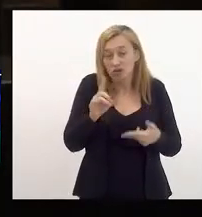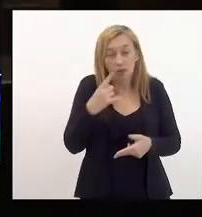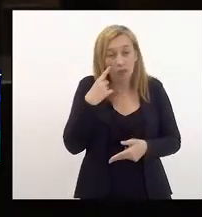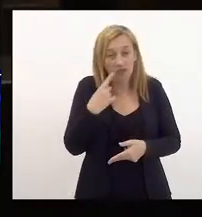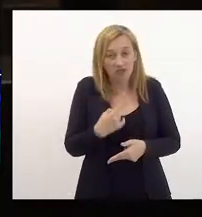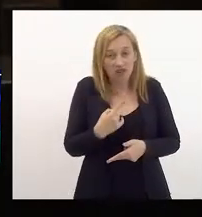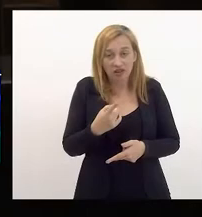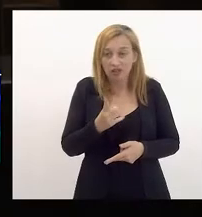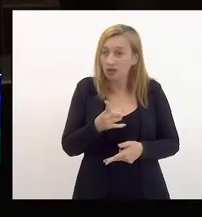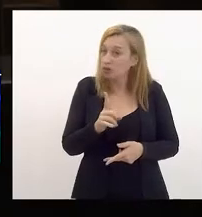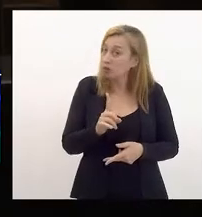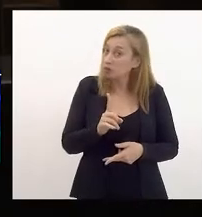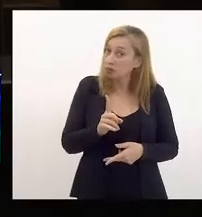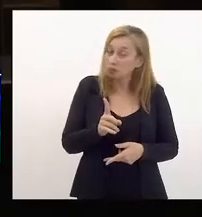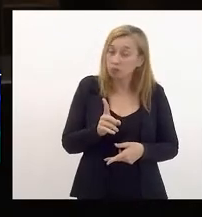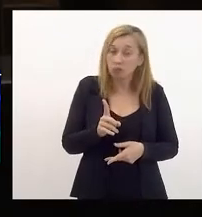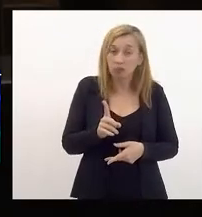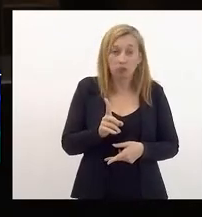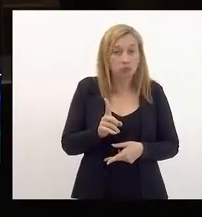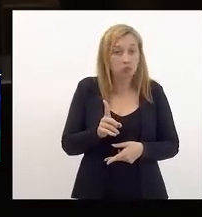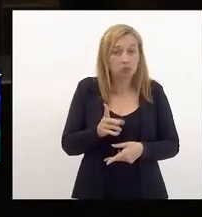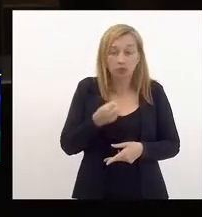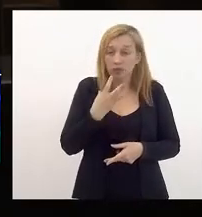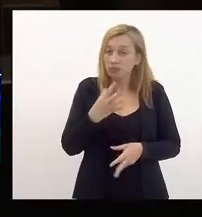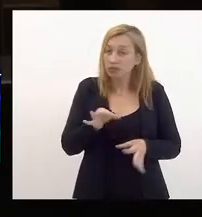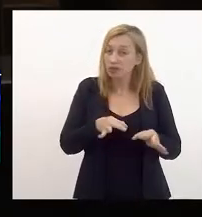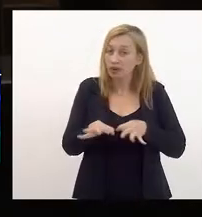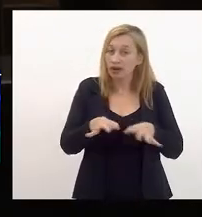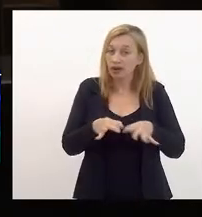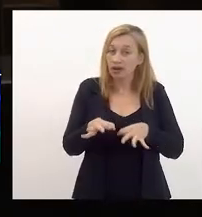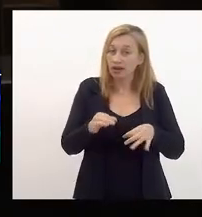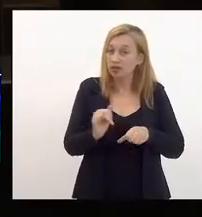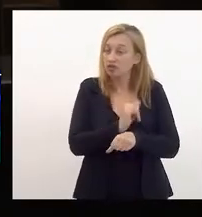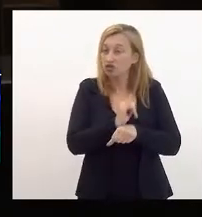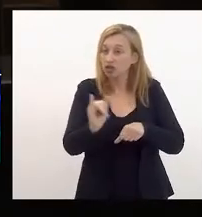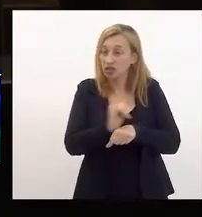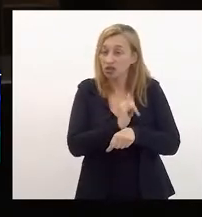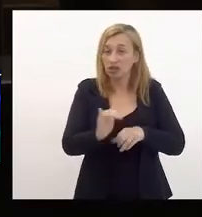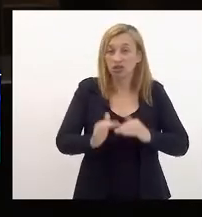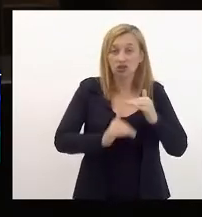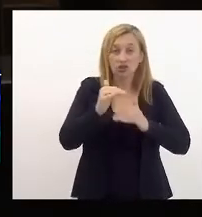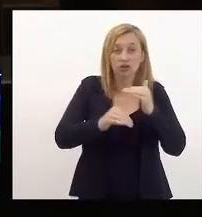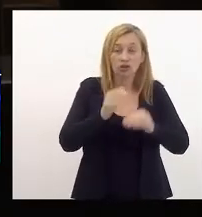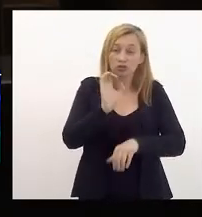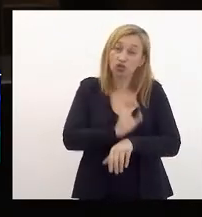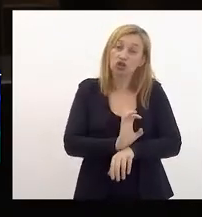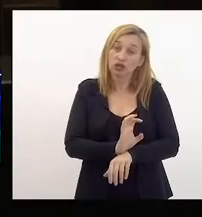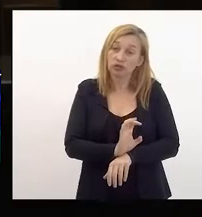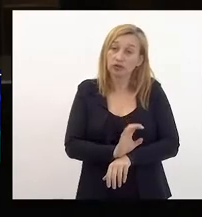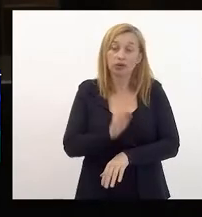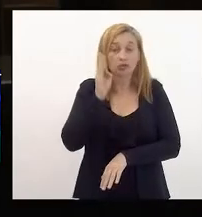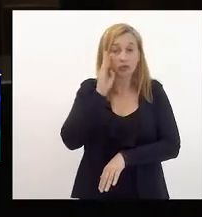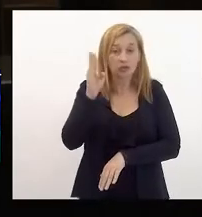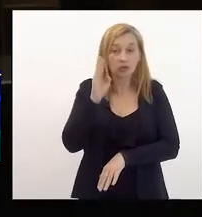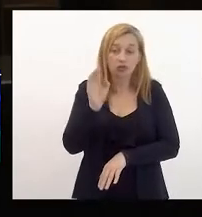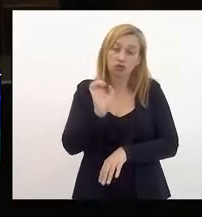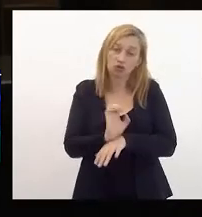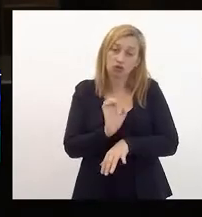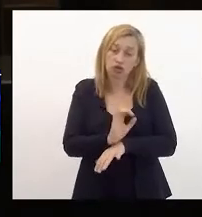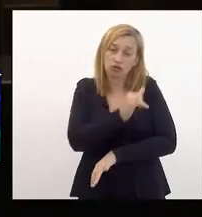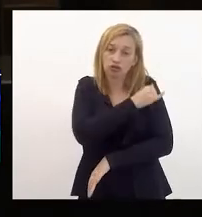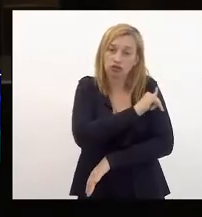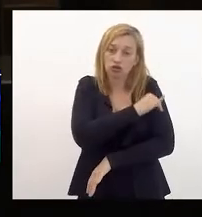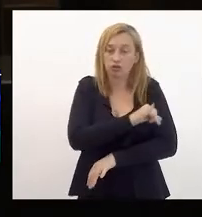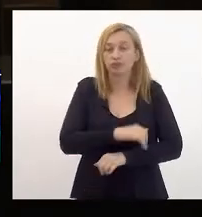é assim que você deva trabalhar, por exemplo, o planejamento de desenvolvimento para o Estado, principalmente como o Estado do